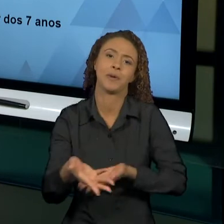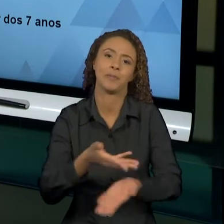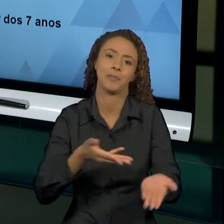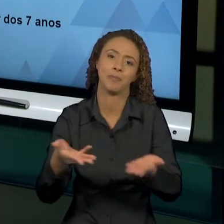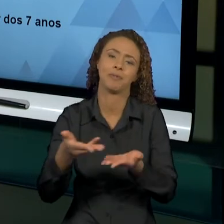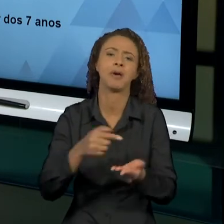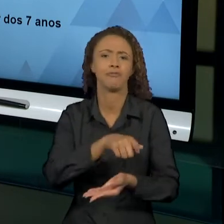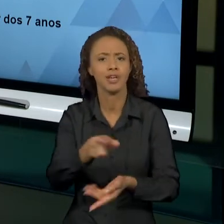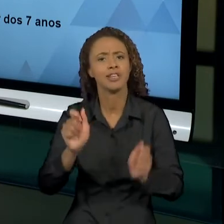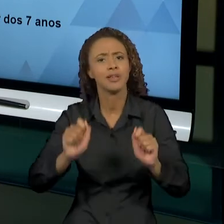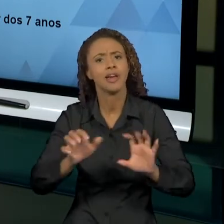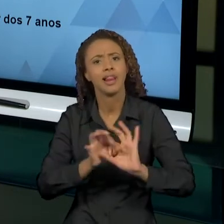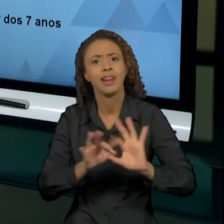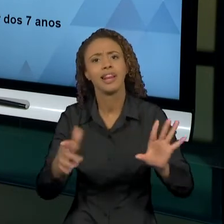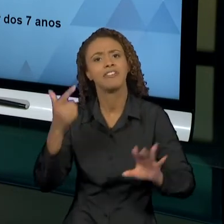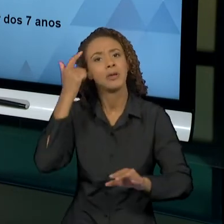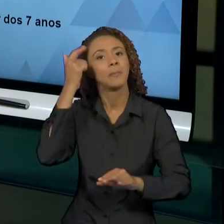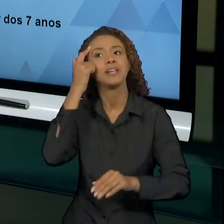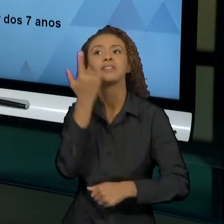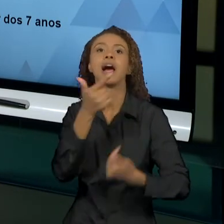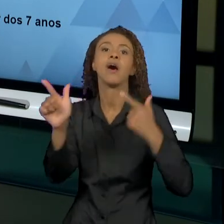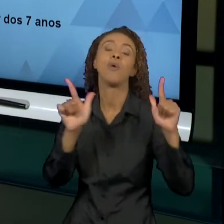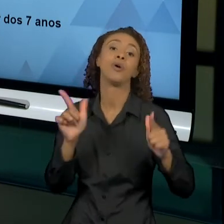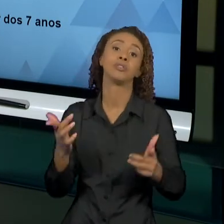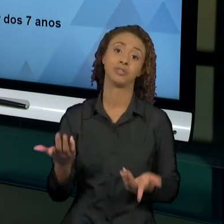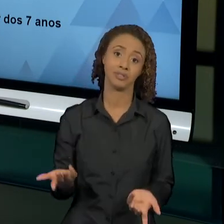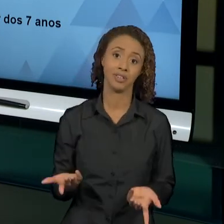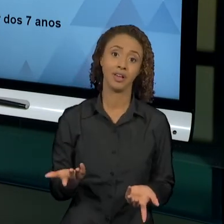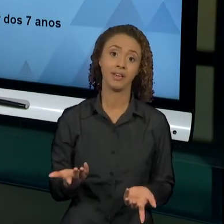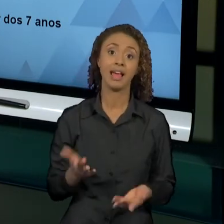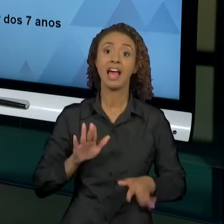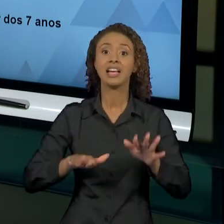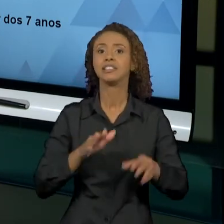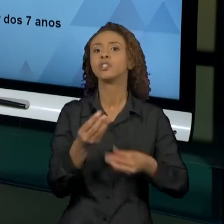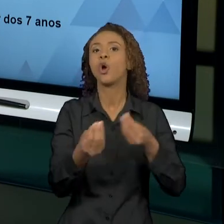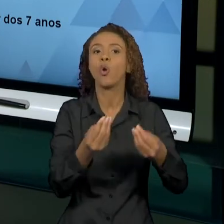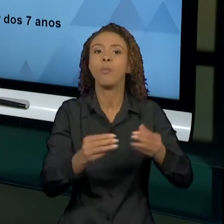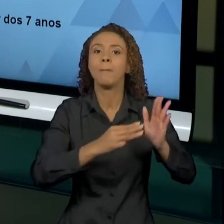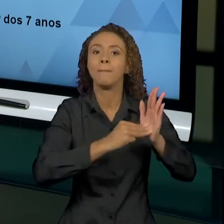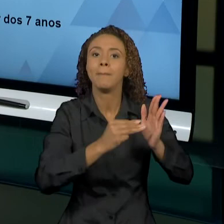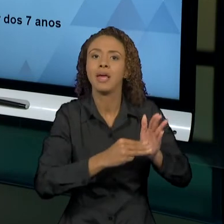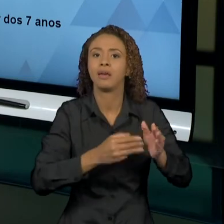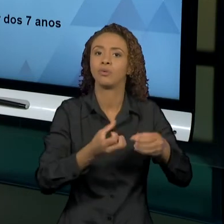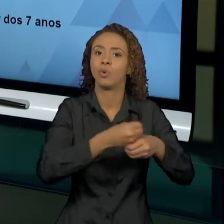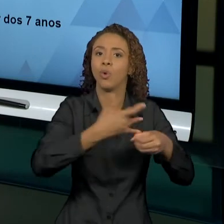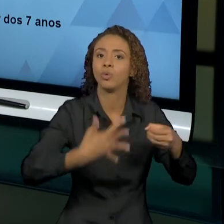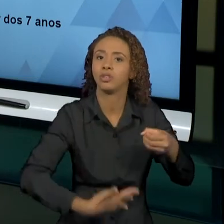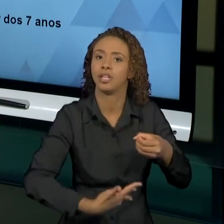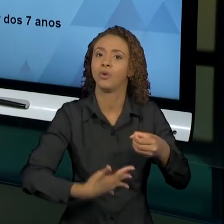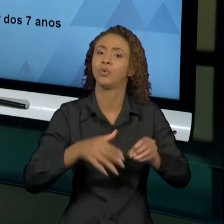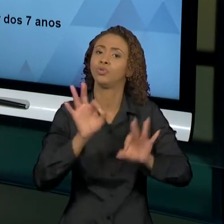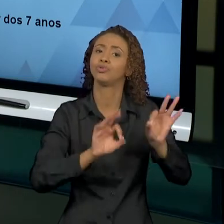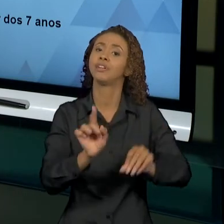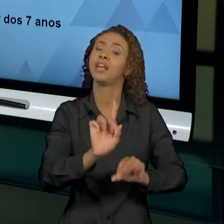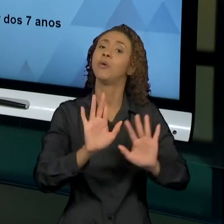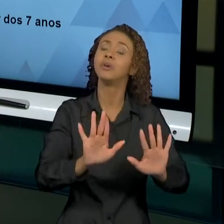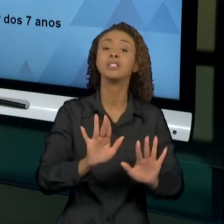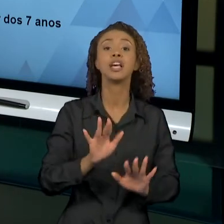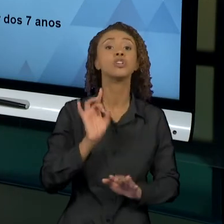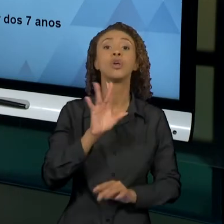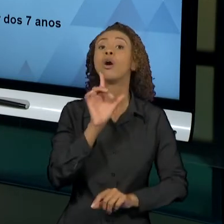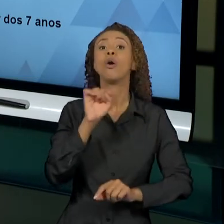oferece uma contribuição específica com relação ao planejamento de métodos, de conteúdo. E essa ideia, essa